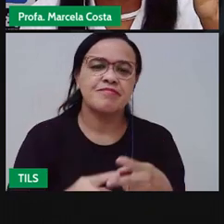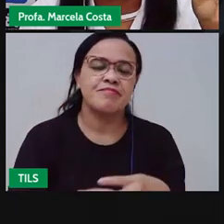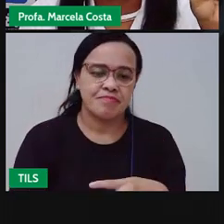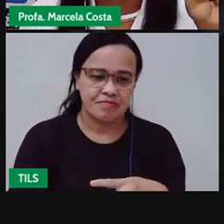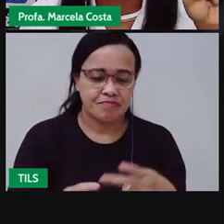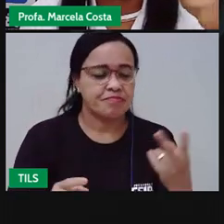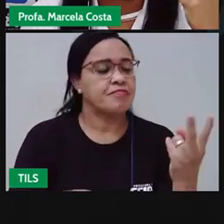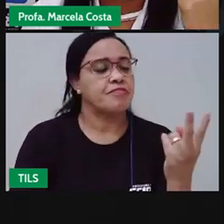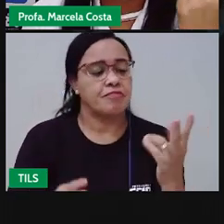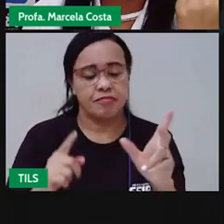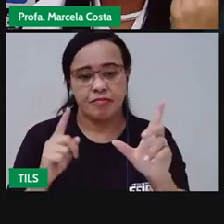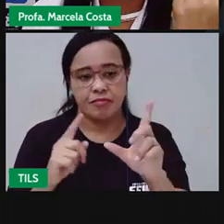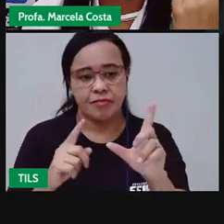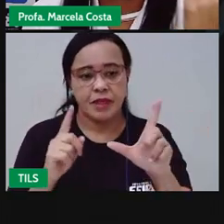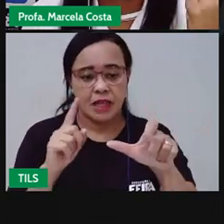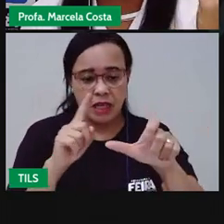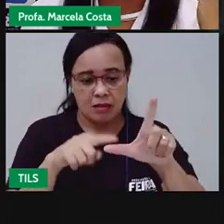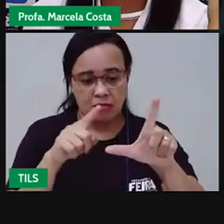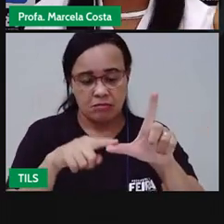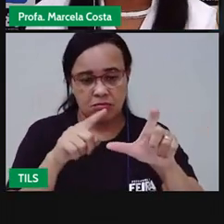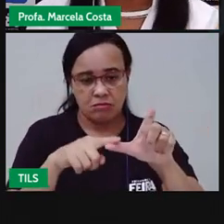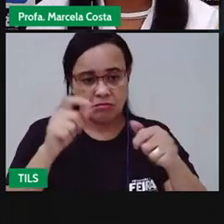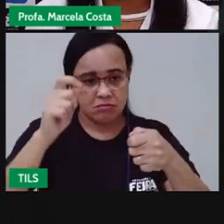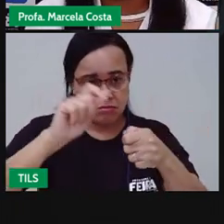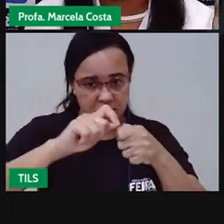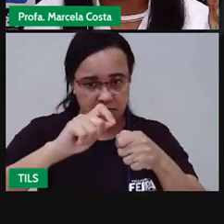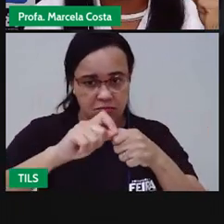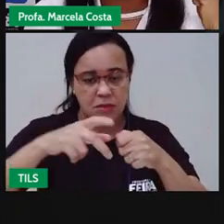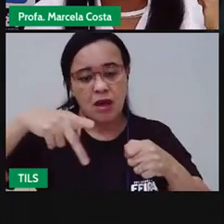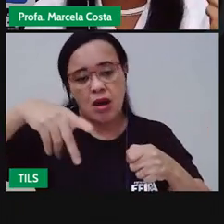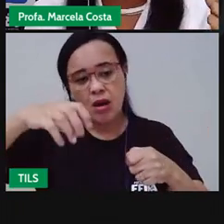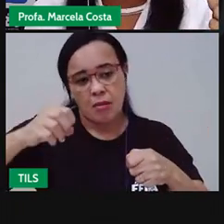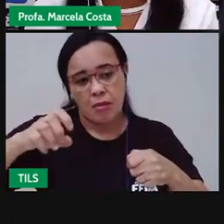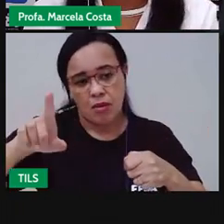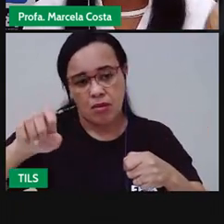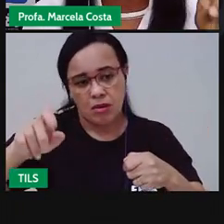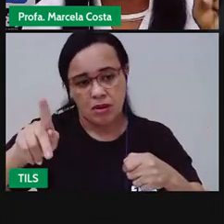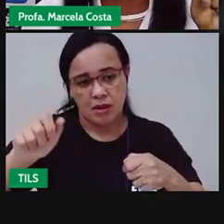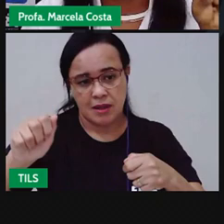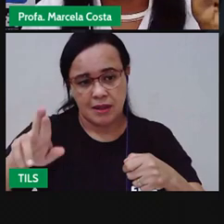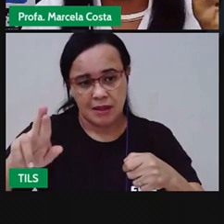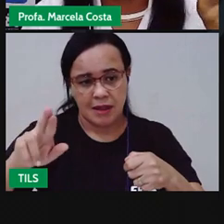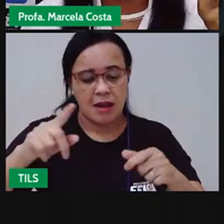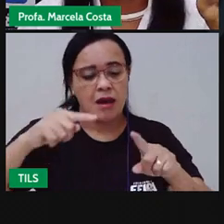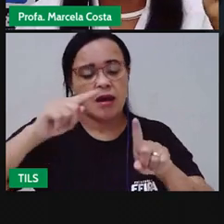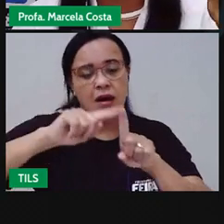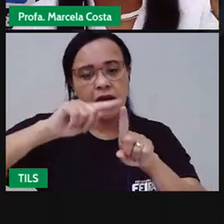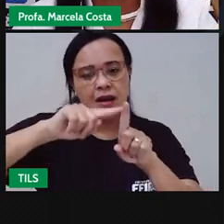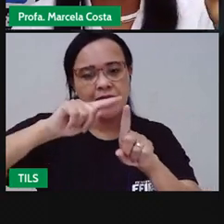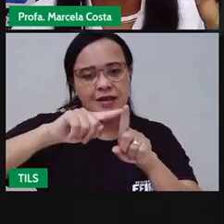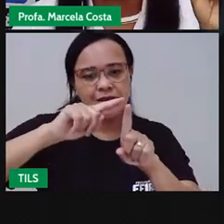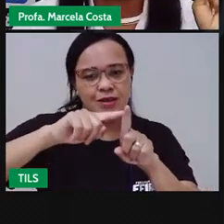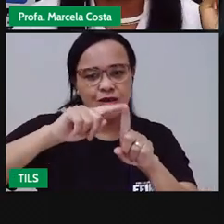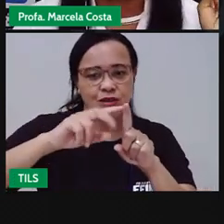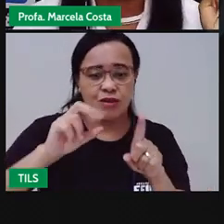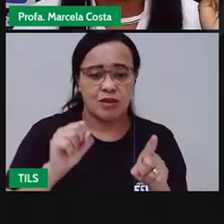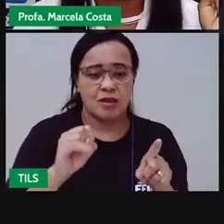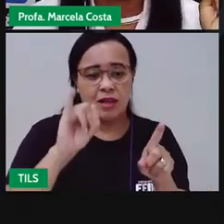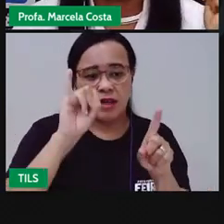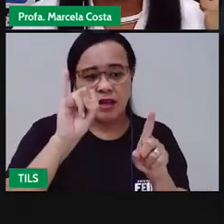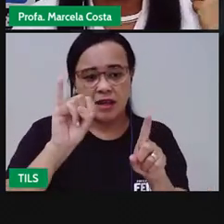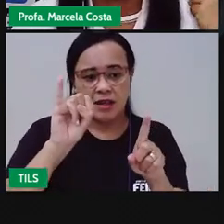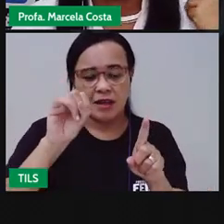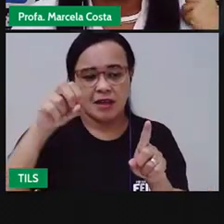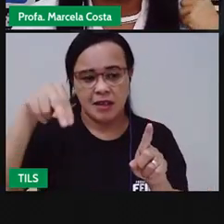Indicador. Esse dedo aqui, ó, que as pessoas também chamam de fura-bolo. Ele é o indicador. Olha a